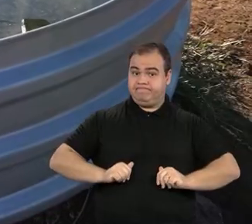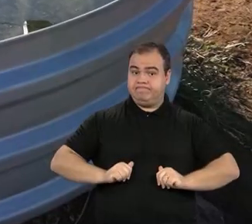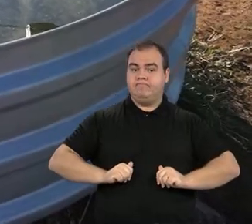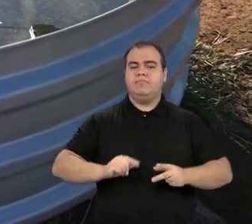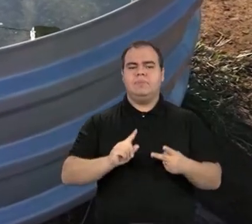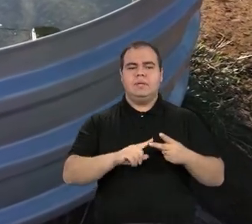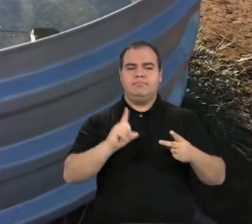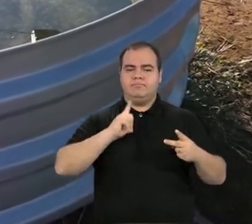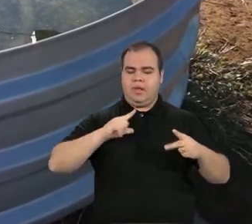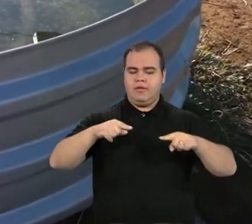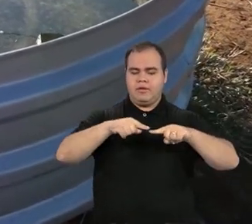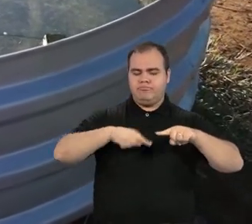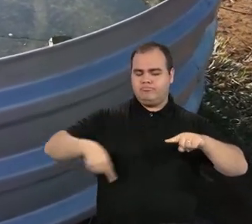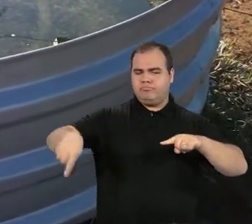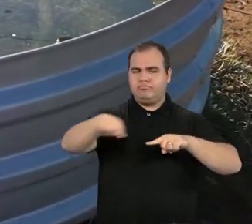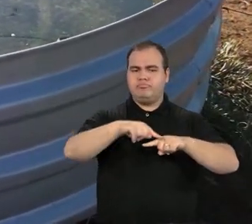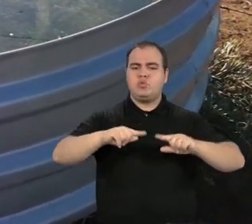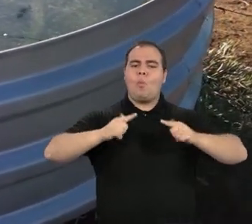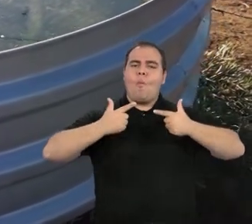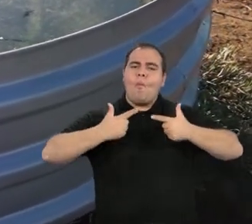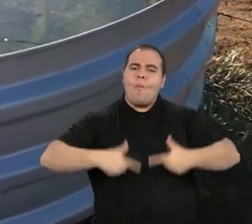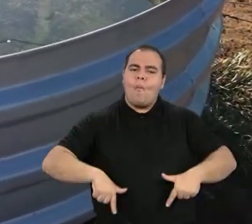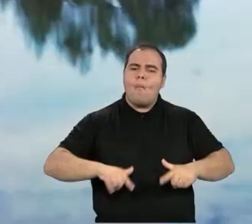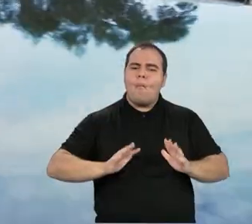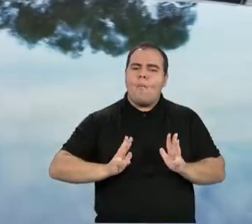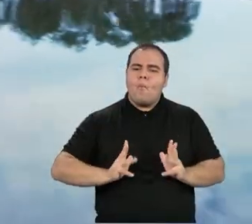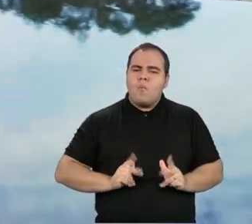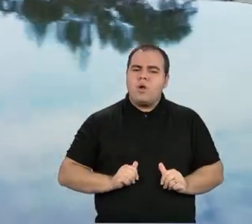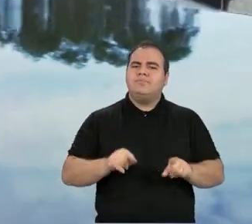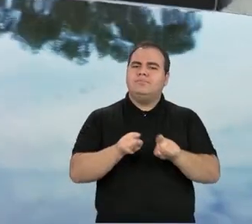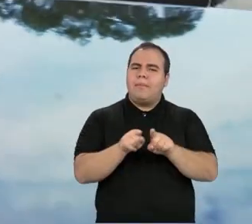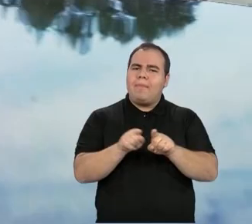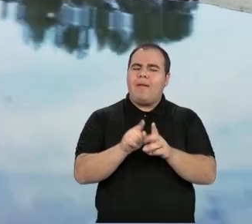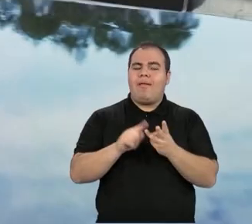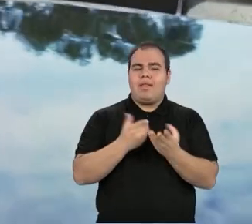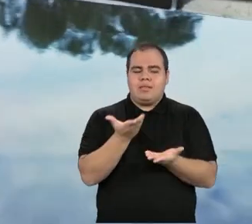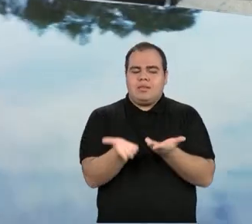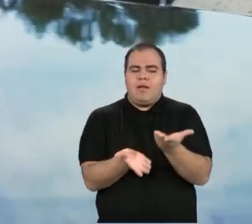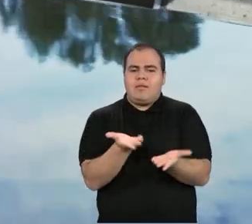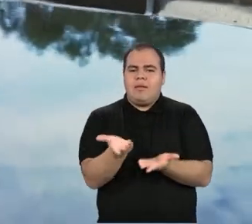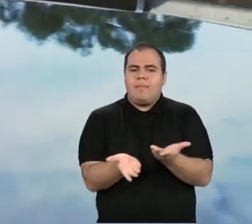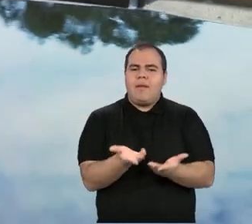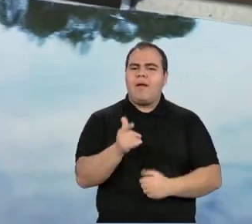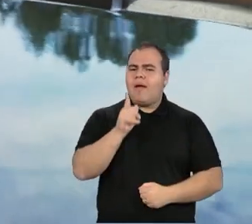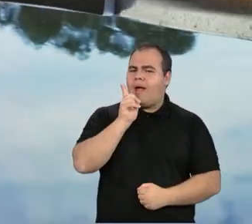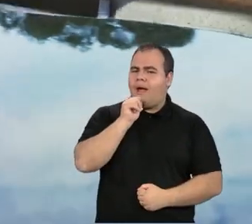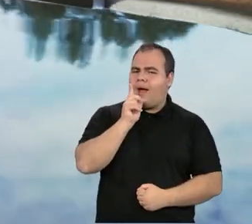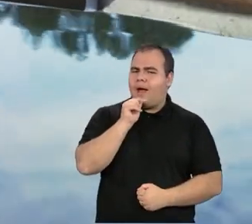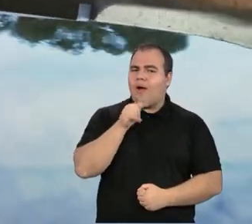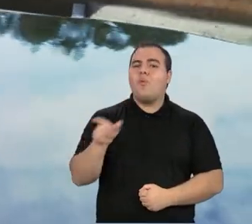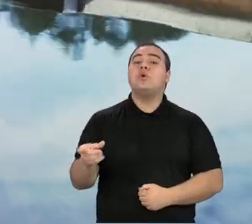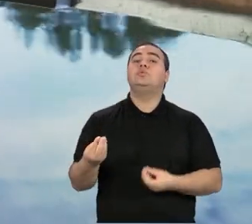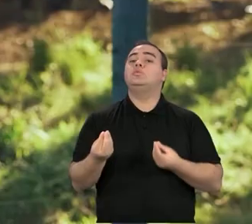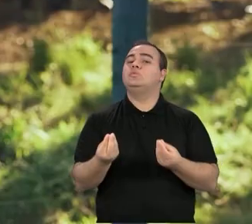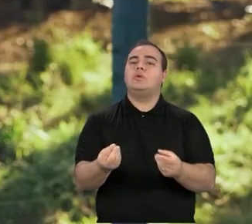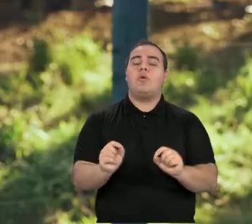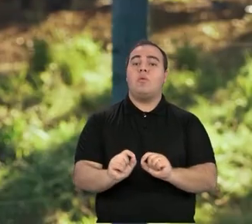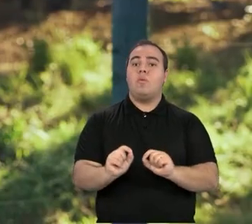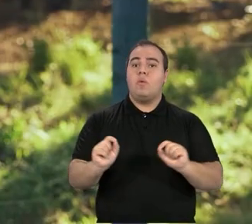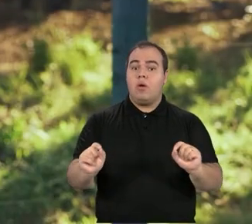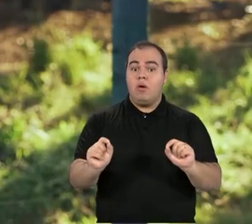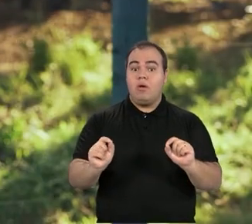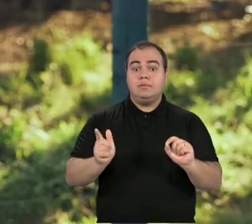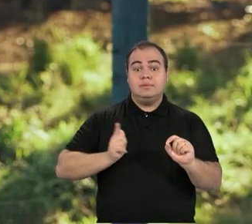bebedouro limpo, que venha também em condições de tratamento de água. E isso proporciona o quê? Um aumento da